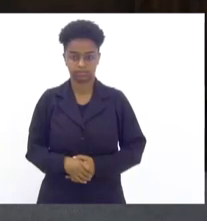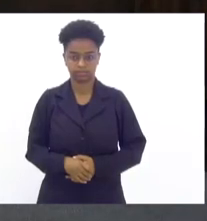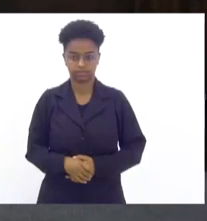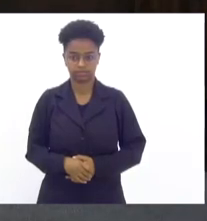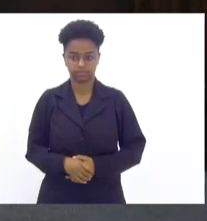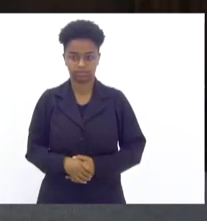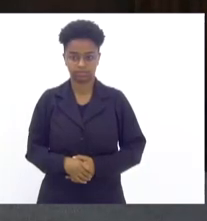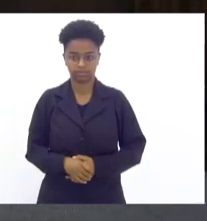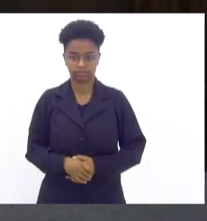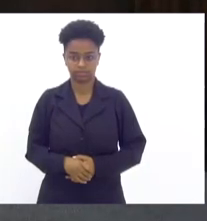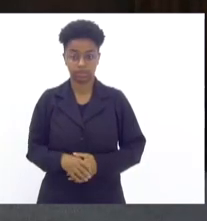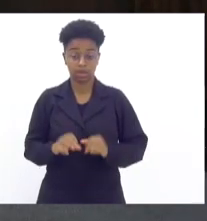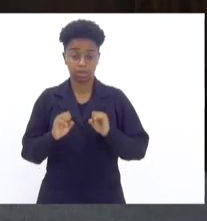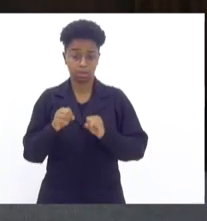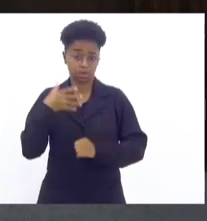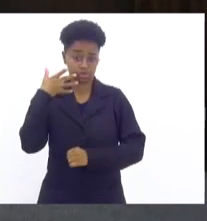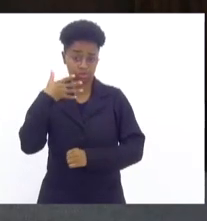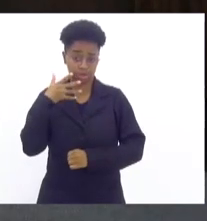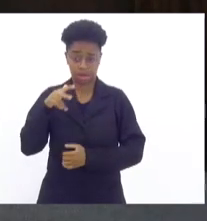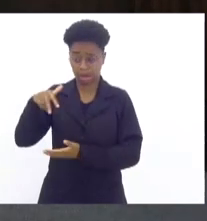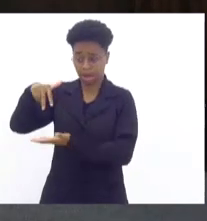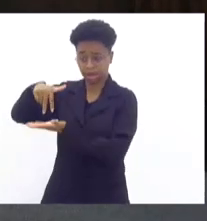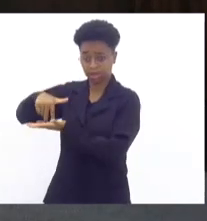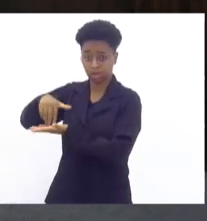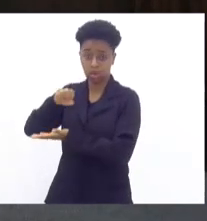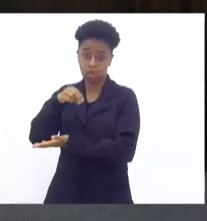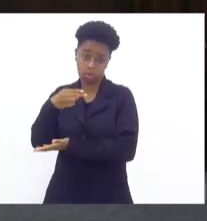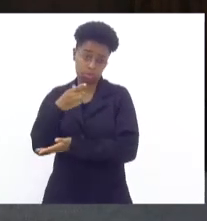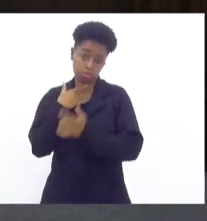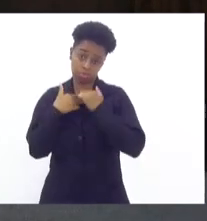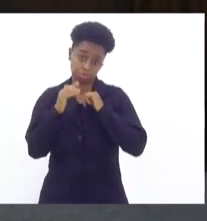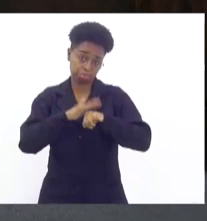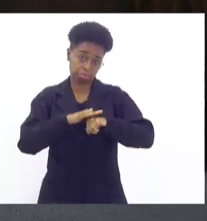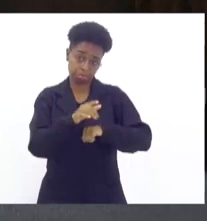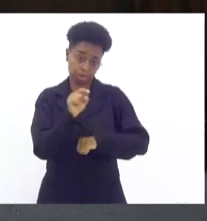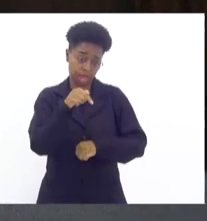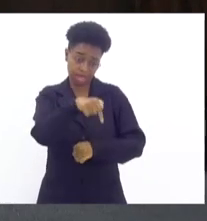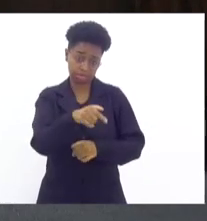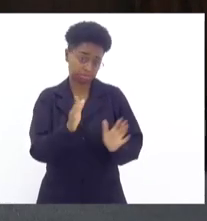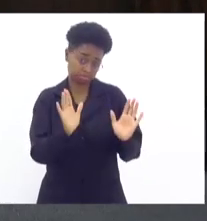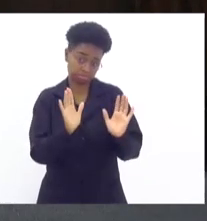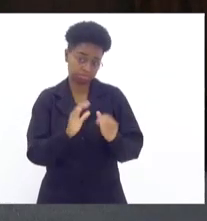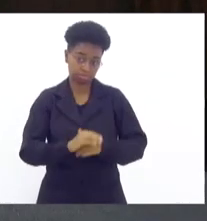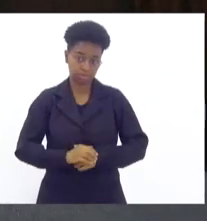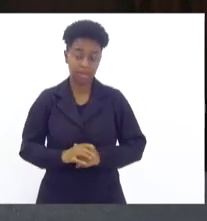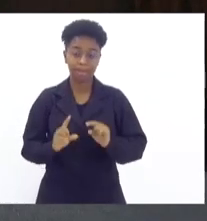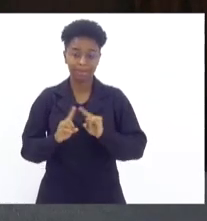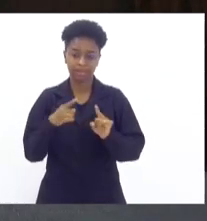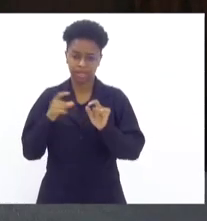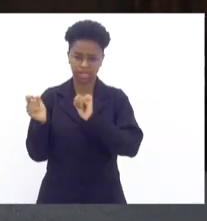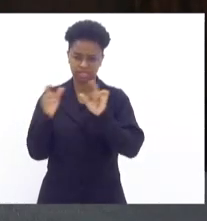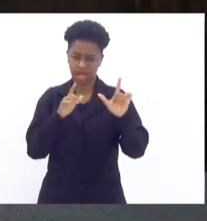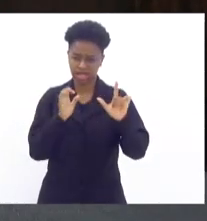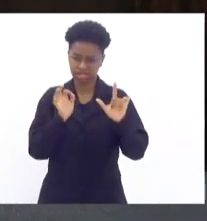O senhor pode falar da tribuna ou, se quiser, daí mesmo. Mas parece que terá um slide.